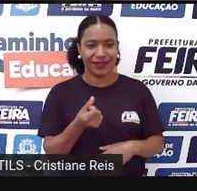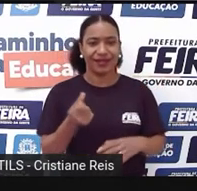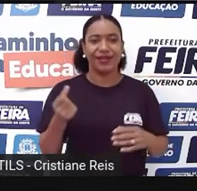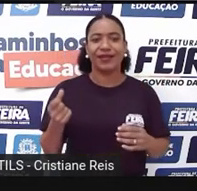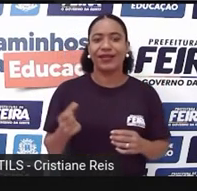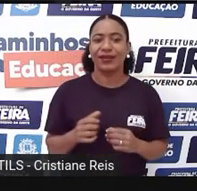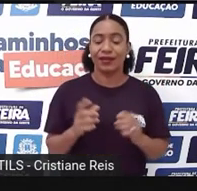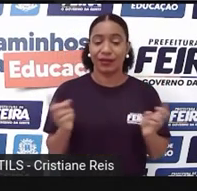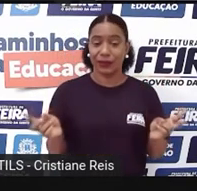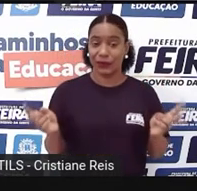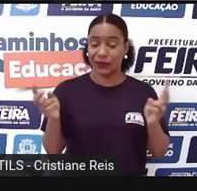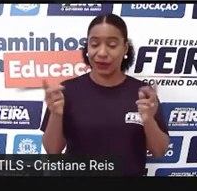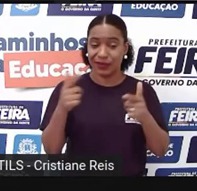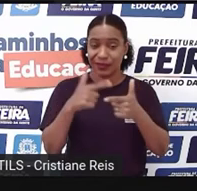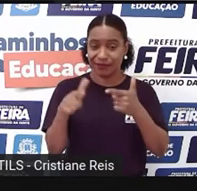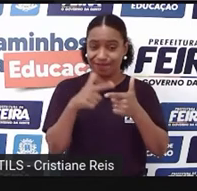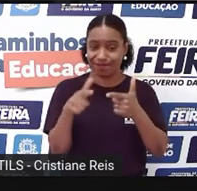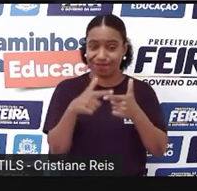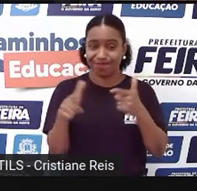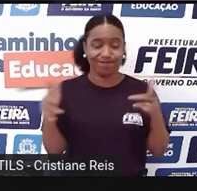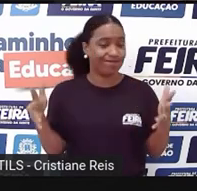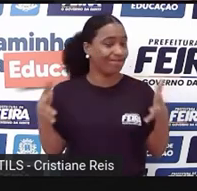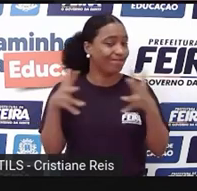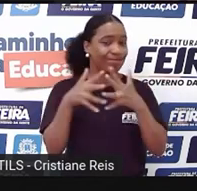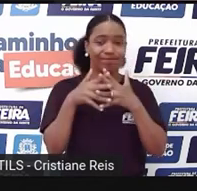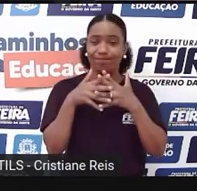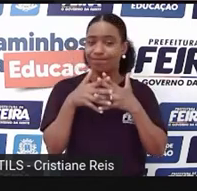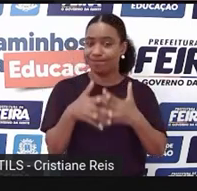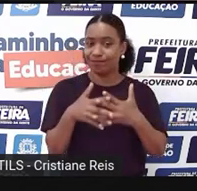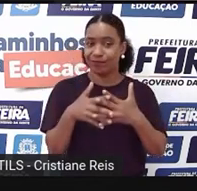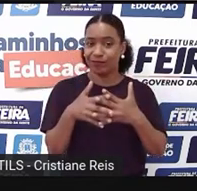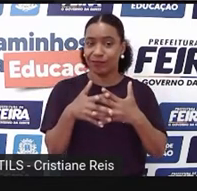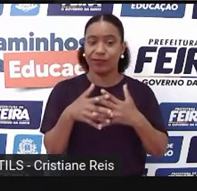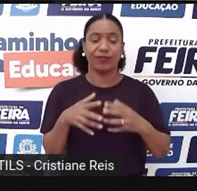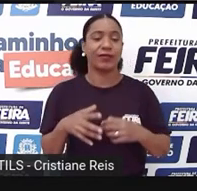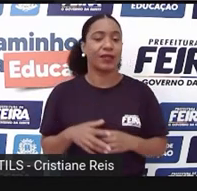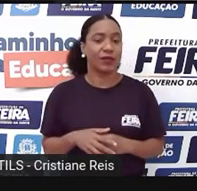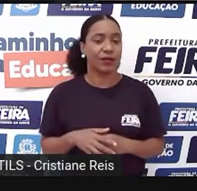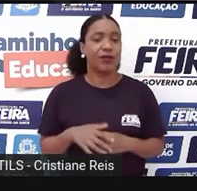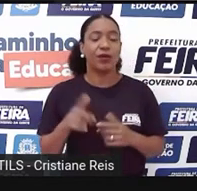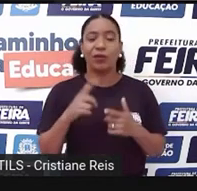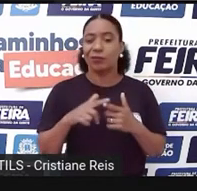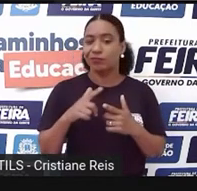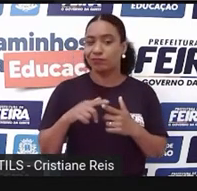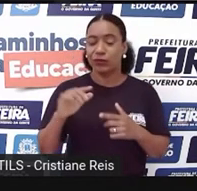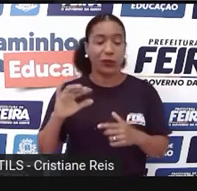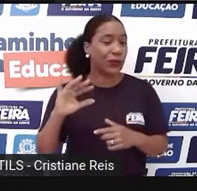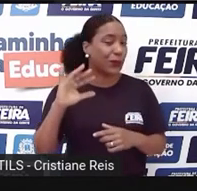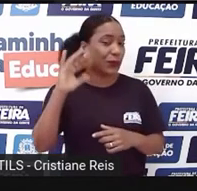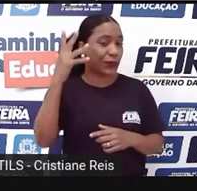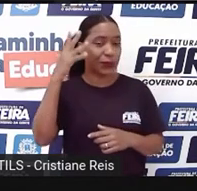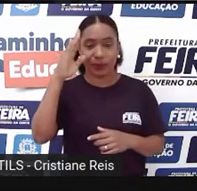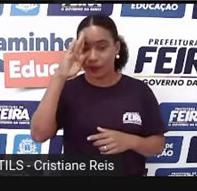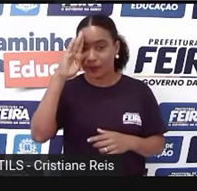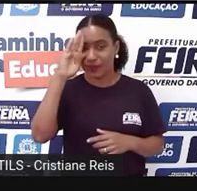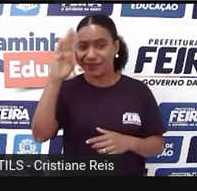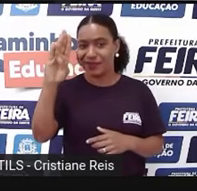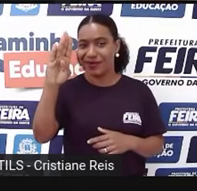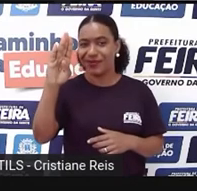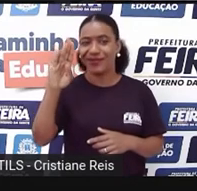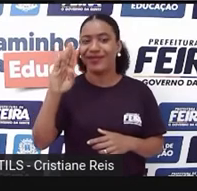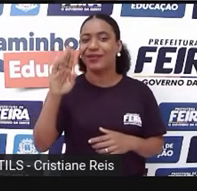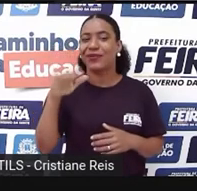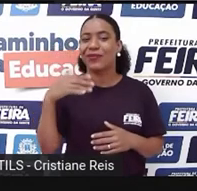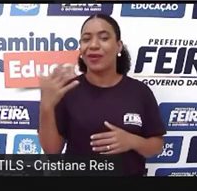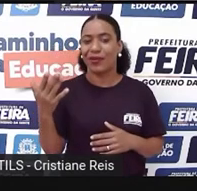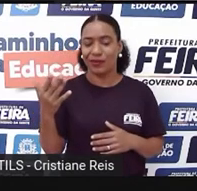The story Going to be Então qual será O evento Mais importante Da história Aquele momento Da história Que